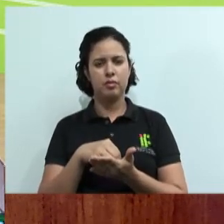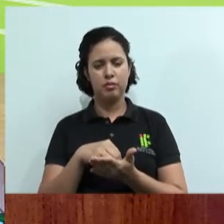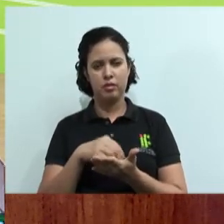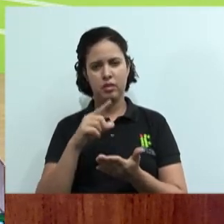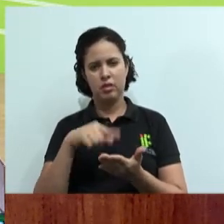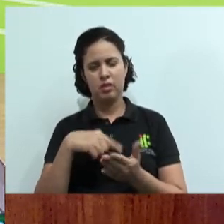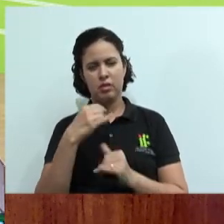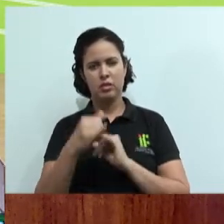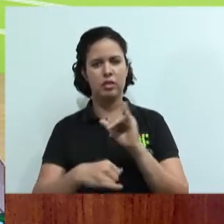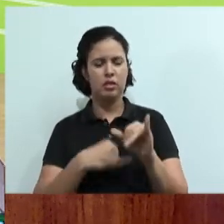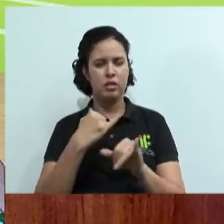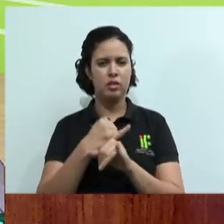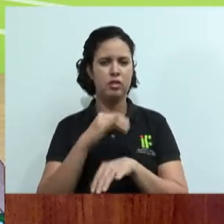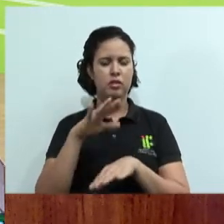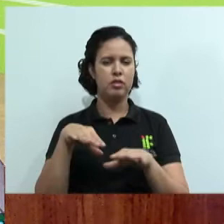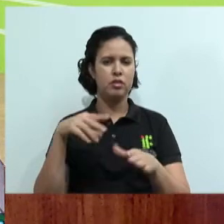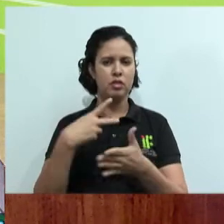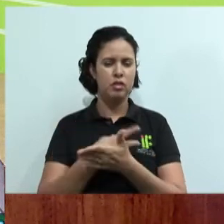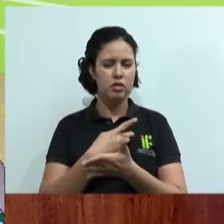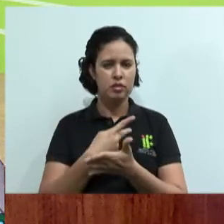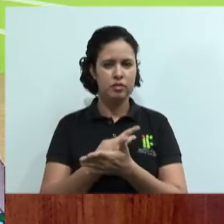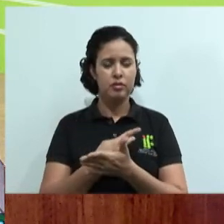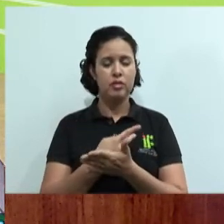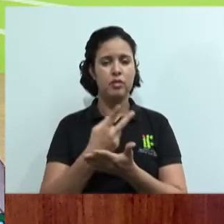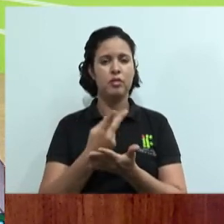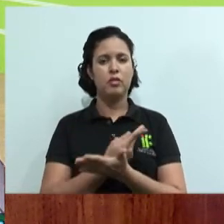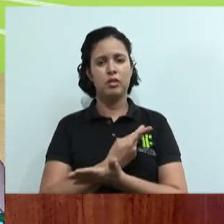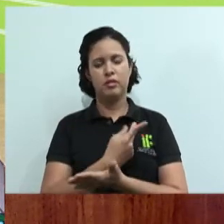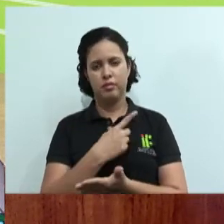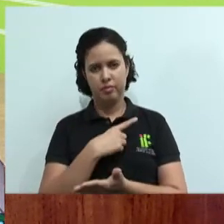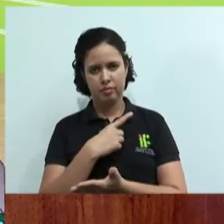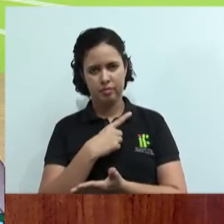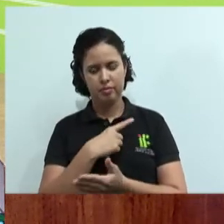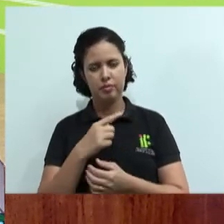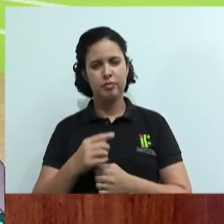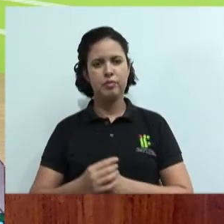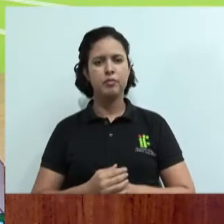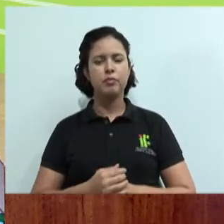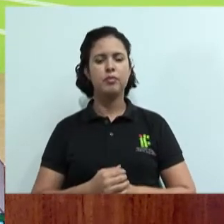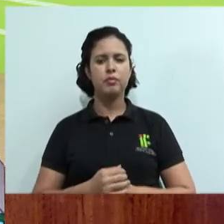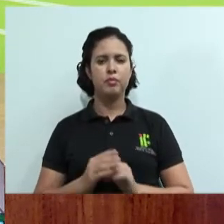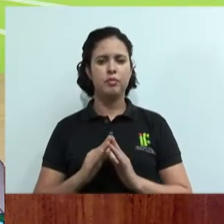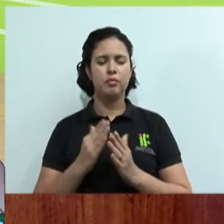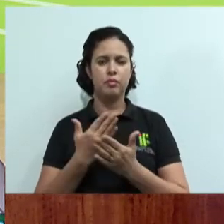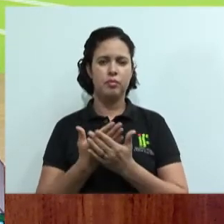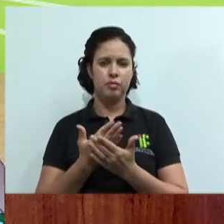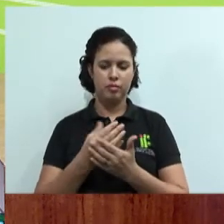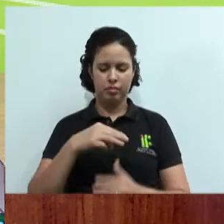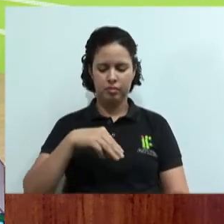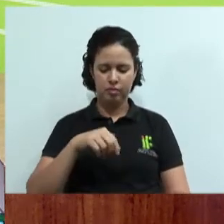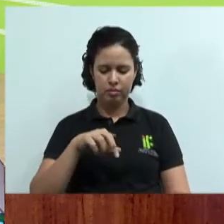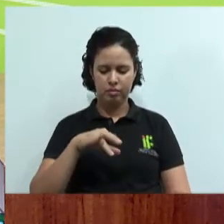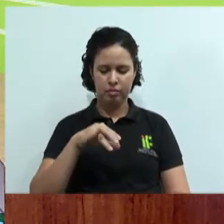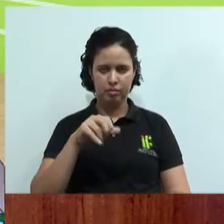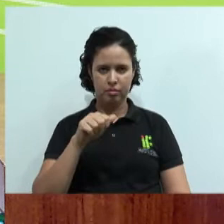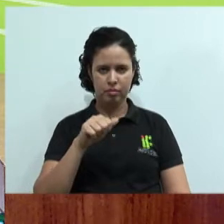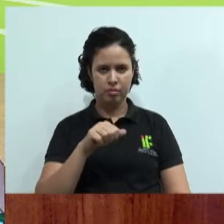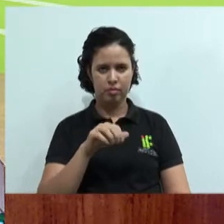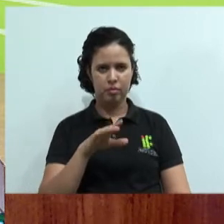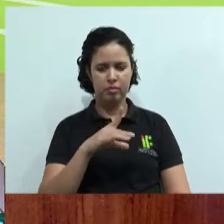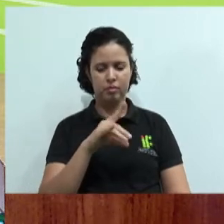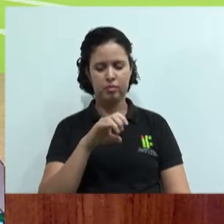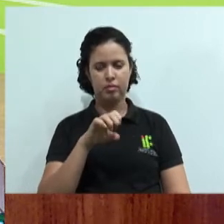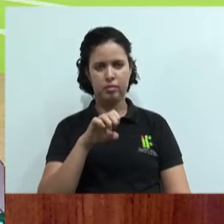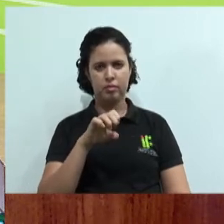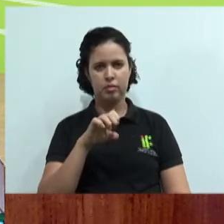alguma falha, dá um problema. Mas, infelizmente, acontece esse tipo de coisa. Escola Maria de Matos, né? Também falou aí que estava sem transmissão.